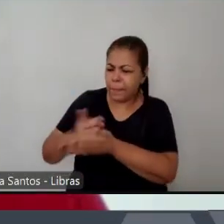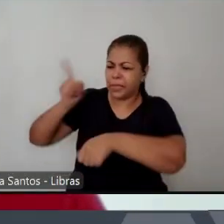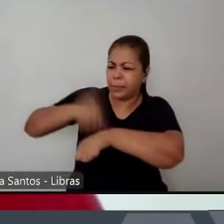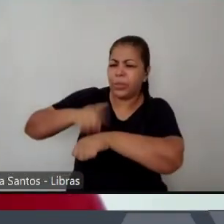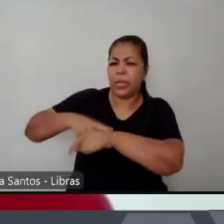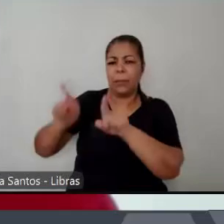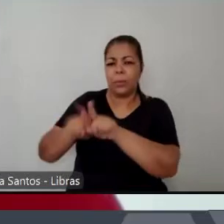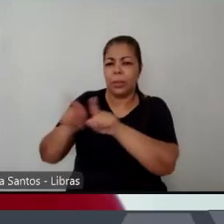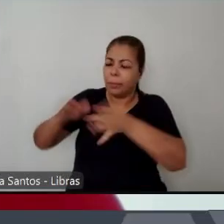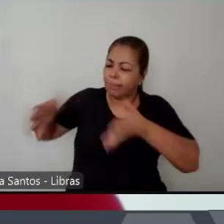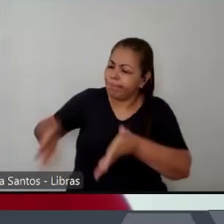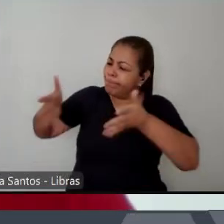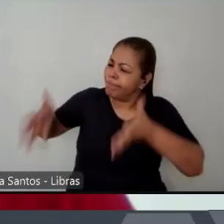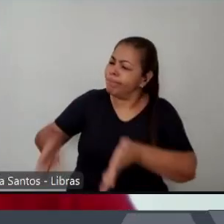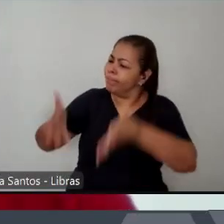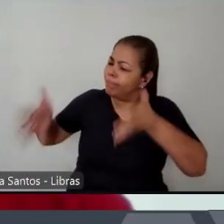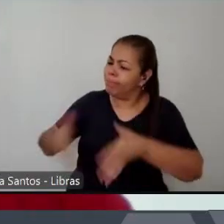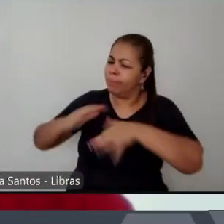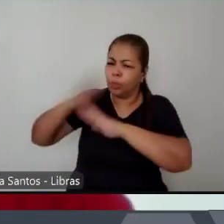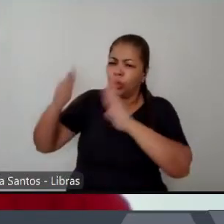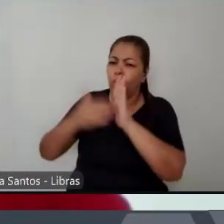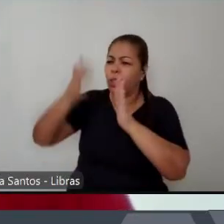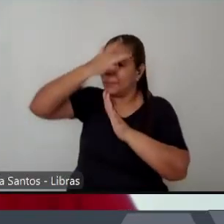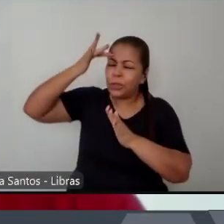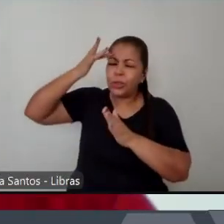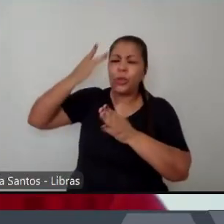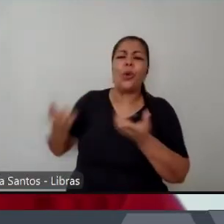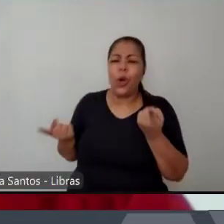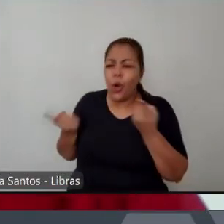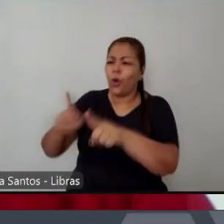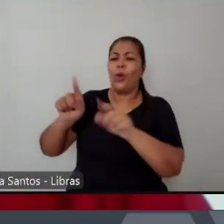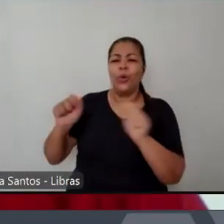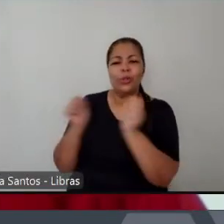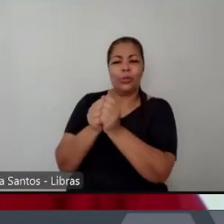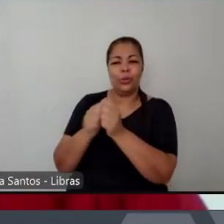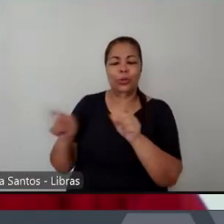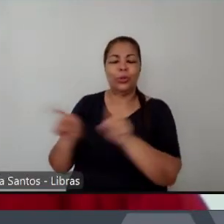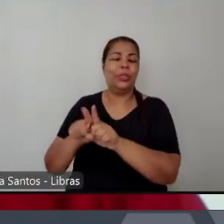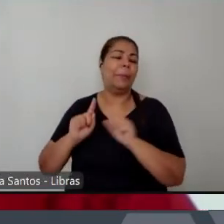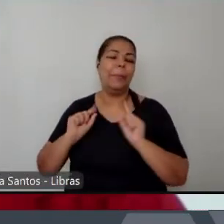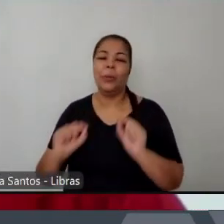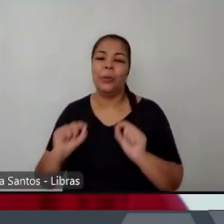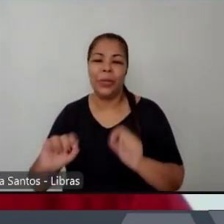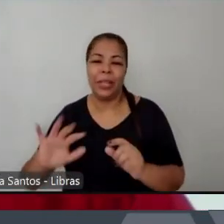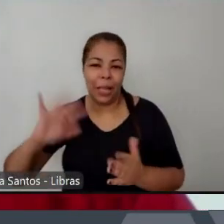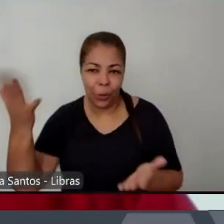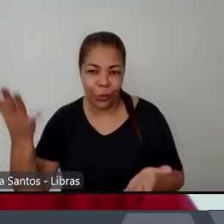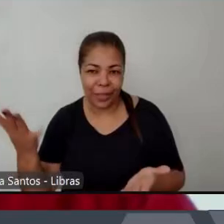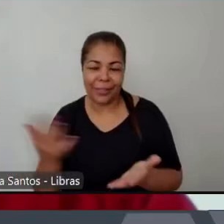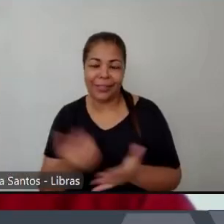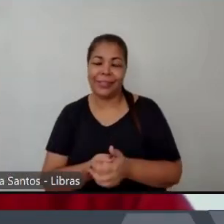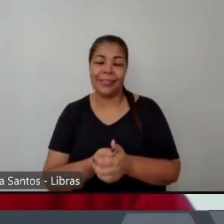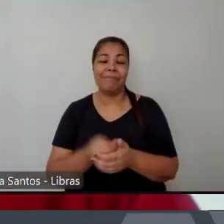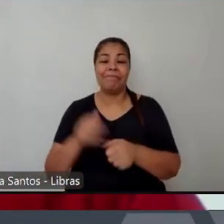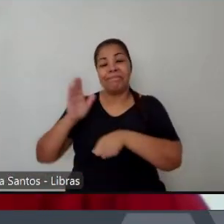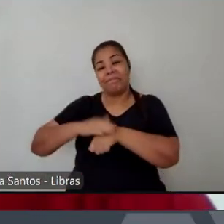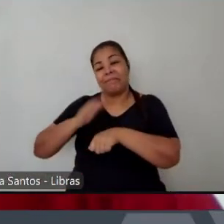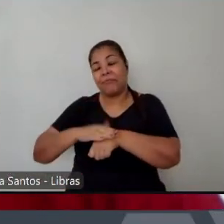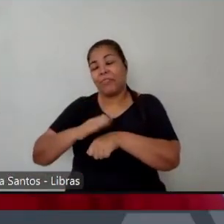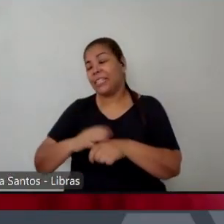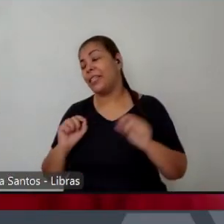partir do discurso do ódio e da guerra e essa sintonia fina vai de alguma maneira sendo feita e se transformando